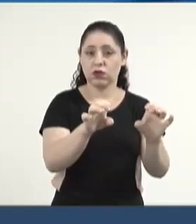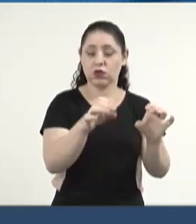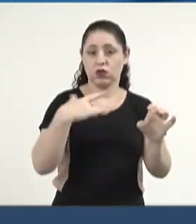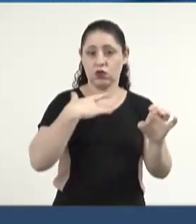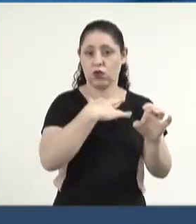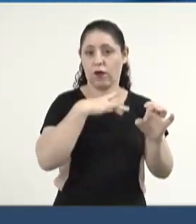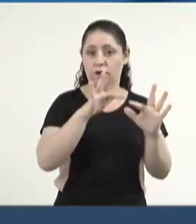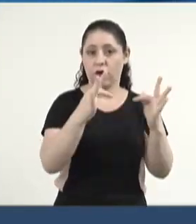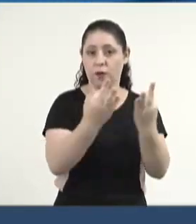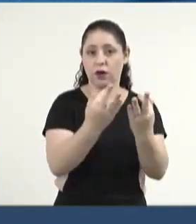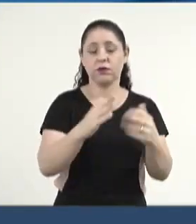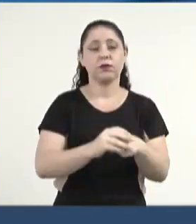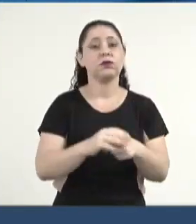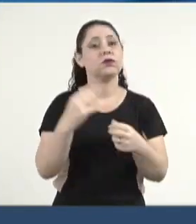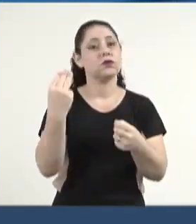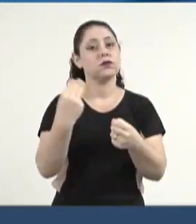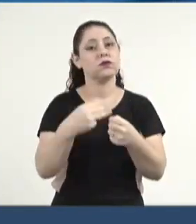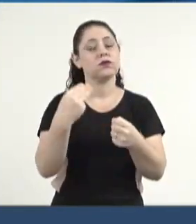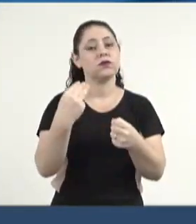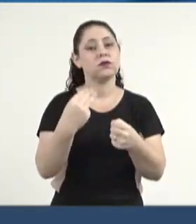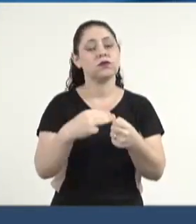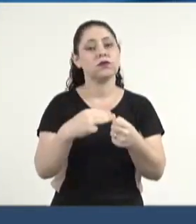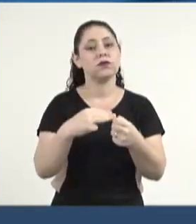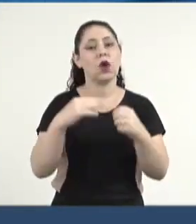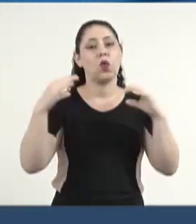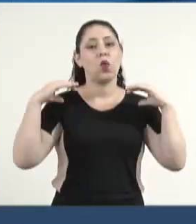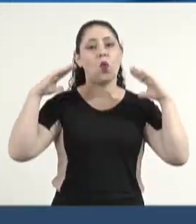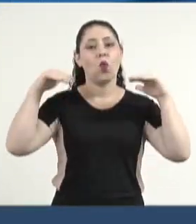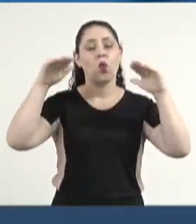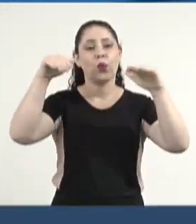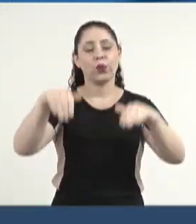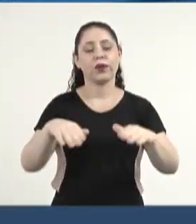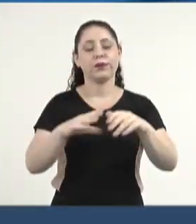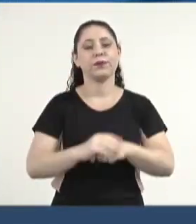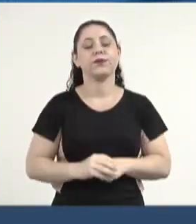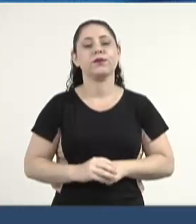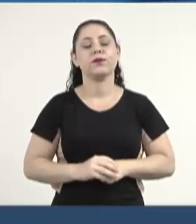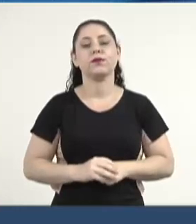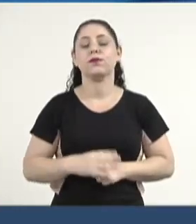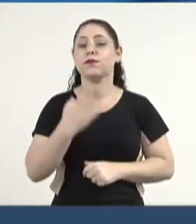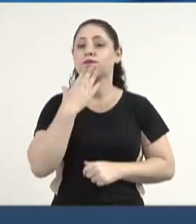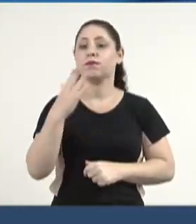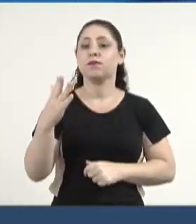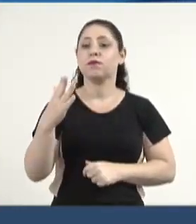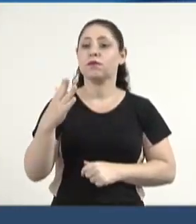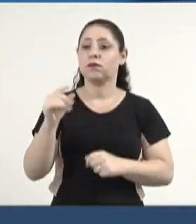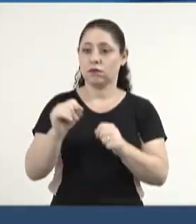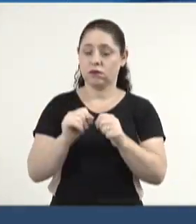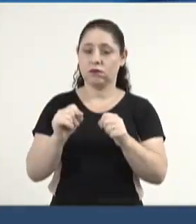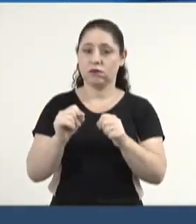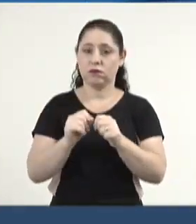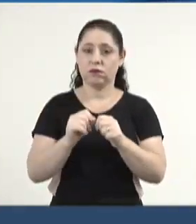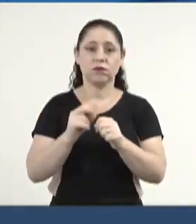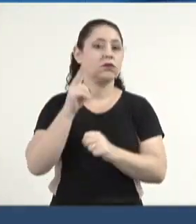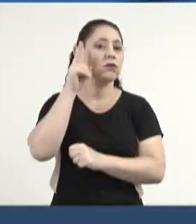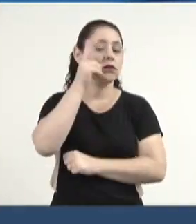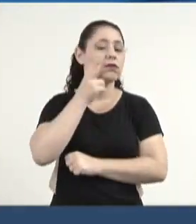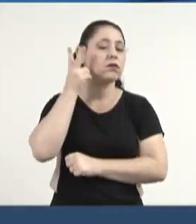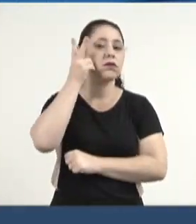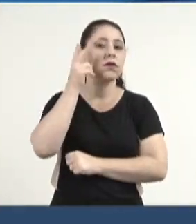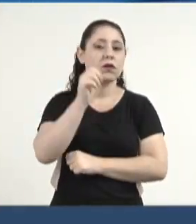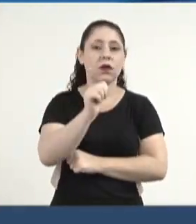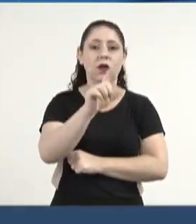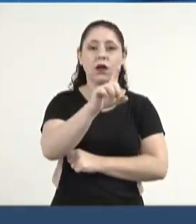do município de Costa Rica. A presente indicação atende um pedido formulado pelo vereador